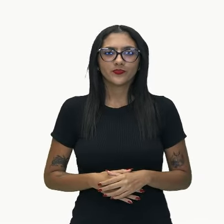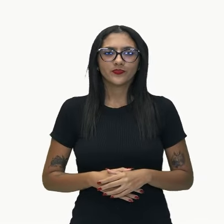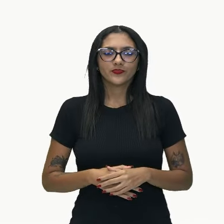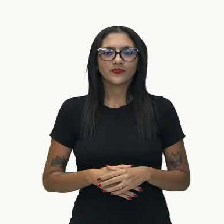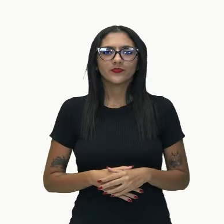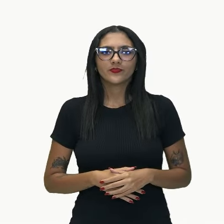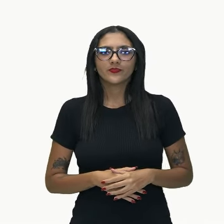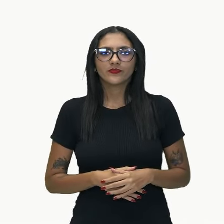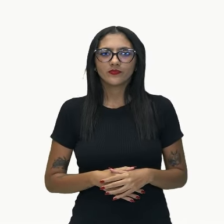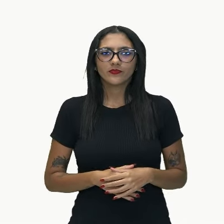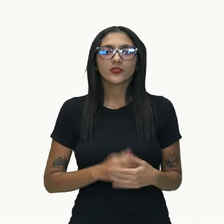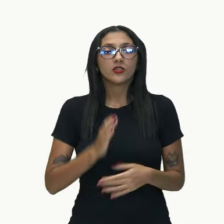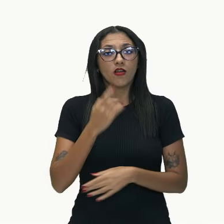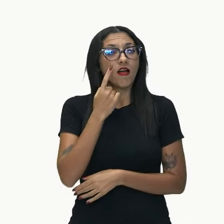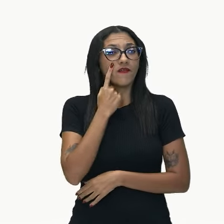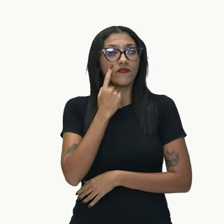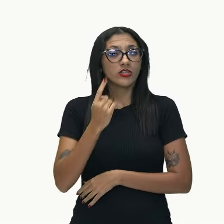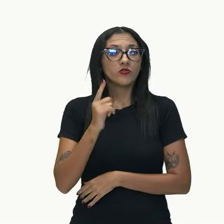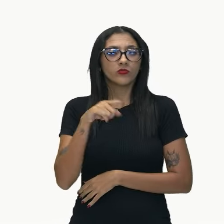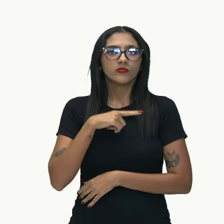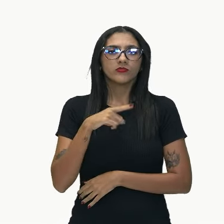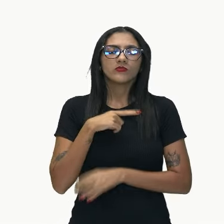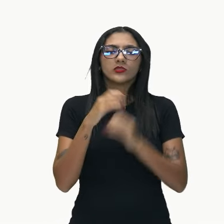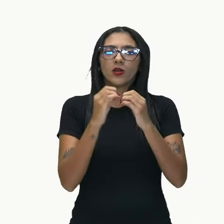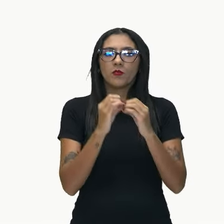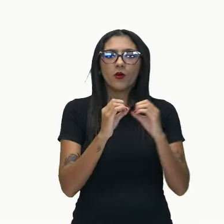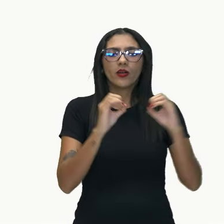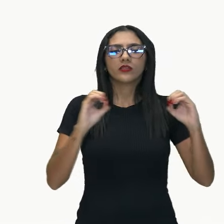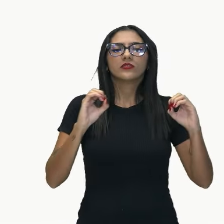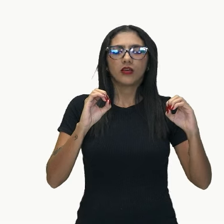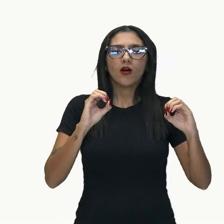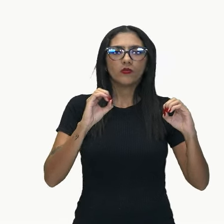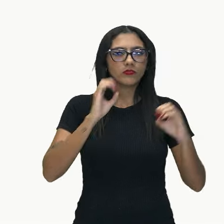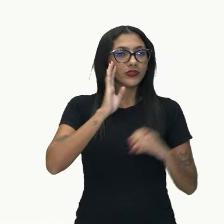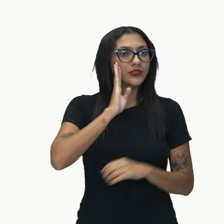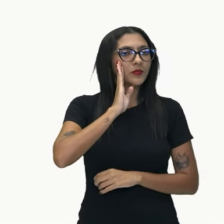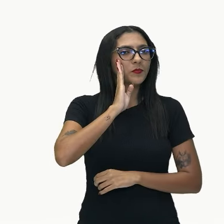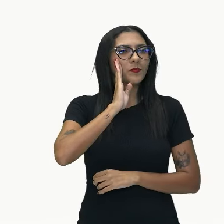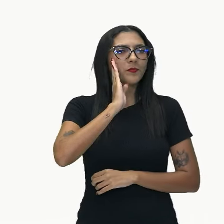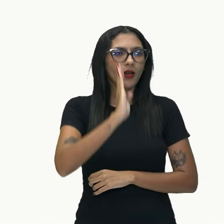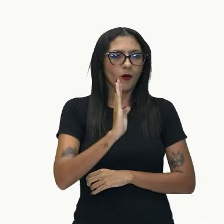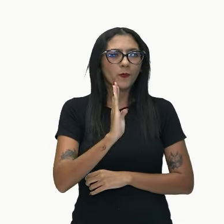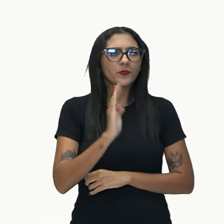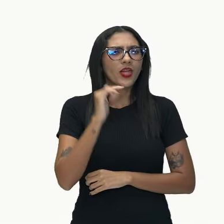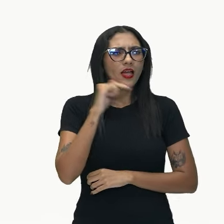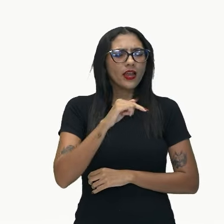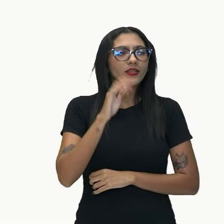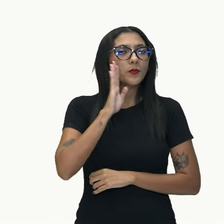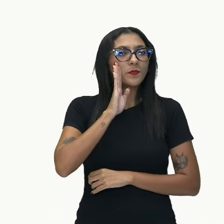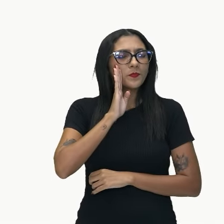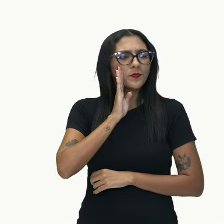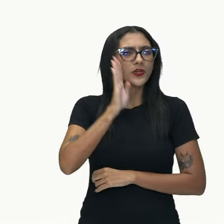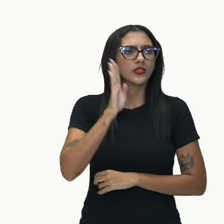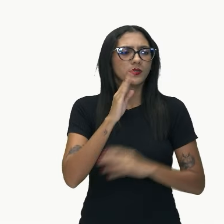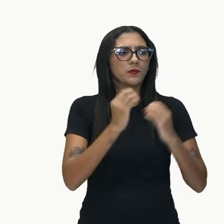a gente viu que nós tínhamos uma oração principal, e nessa oração principal aqui,